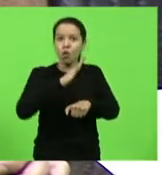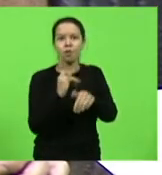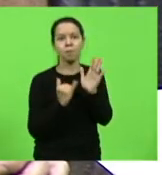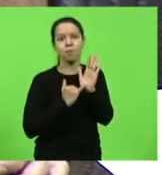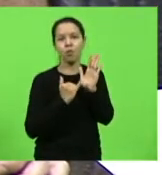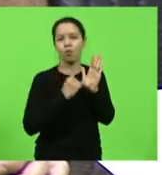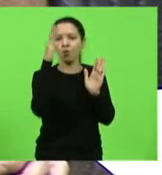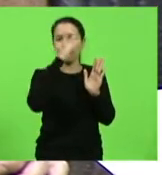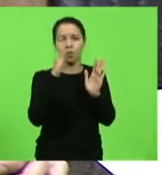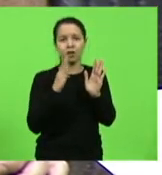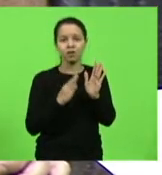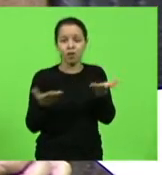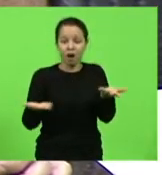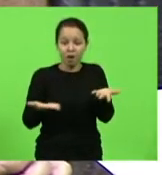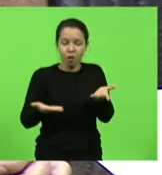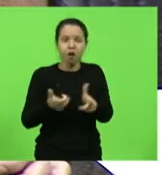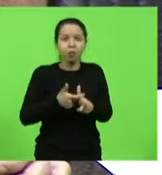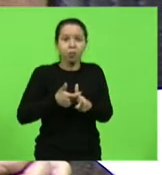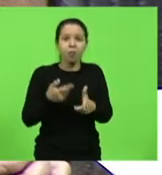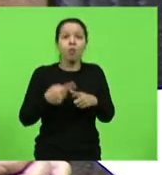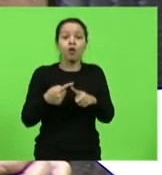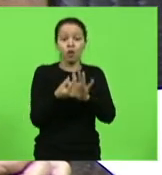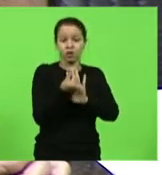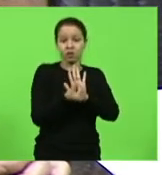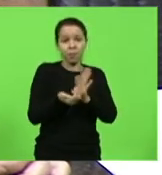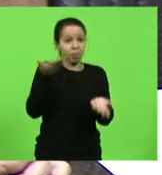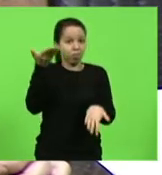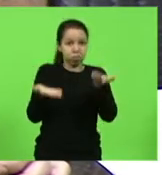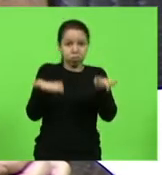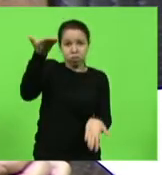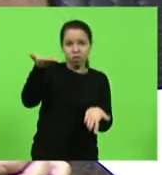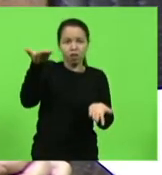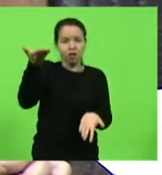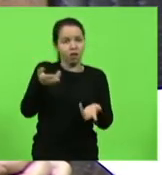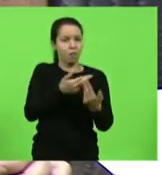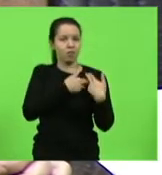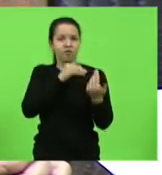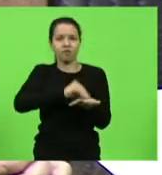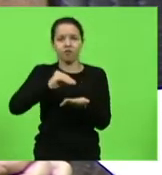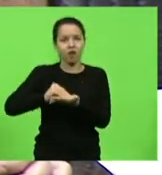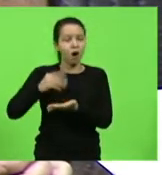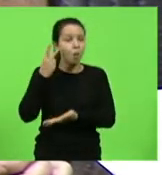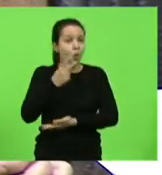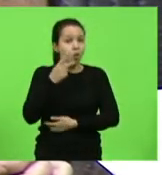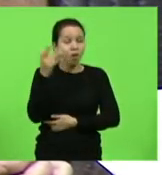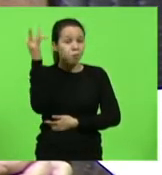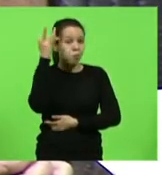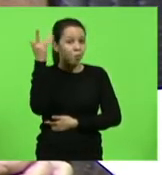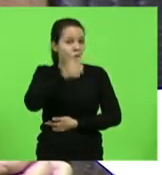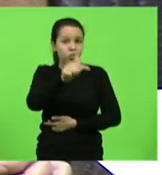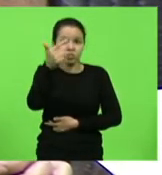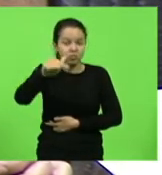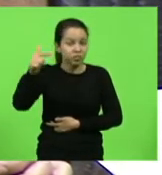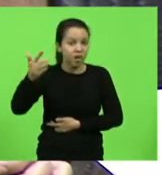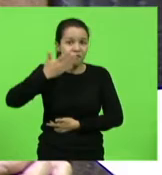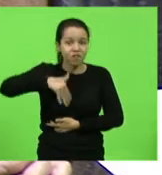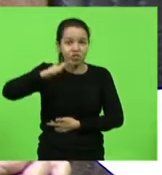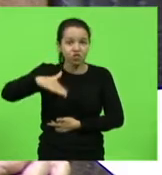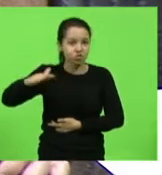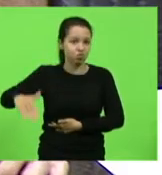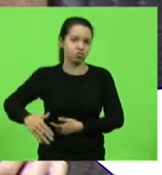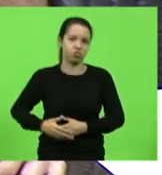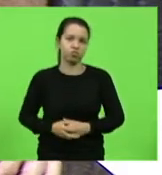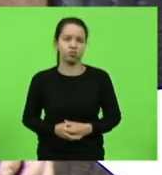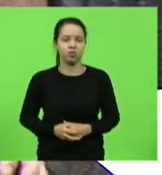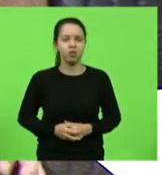arcar com esse nosso orçamento desequilibrado, irresponsável, e fruto de uma política imatura e infantil. É isso. É isso que vai acontecer.